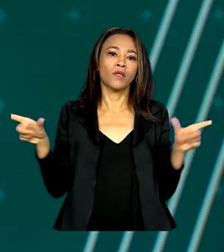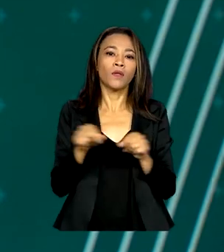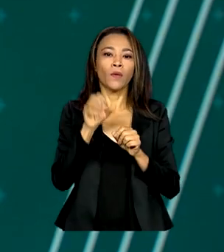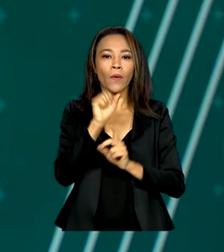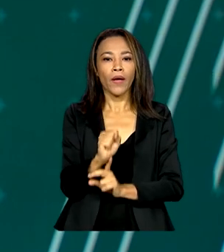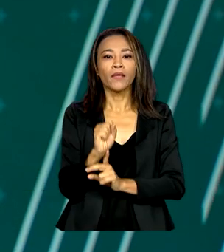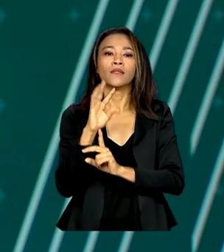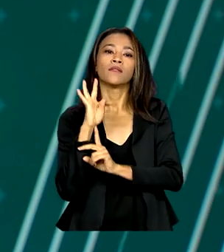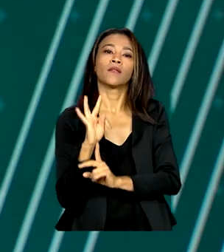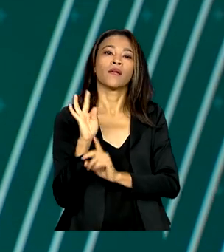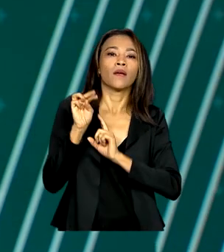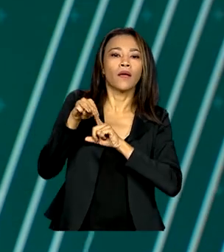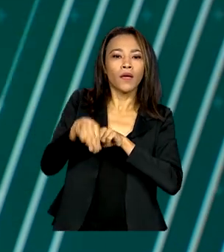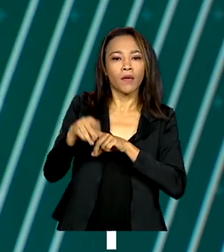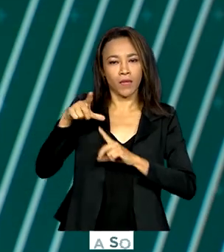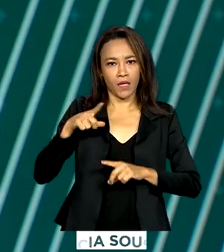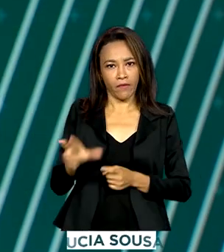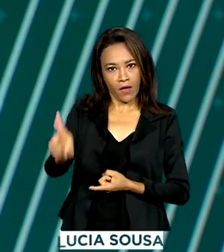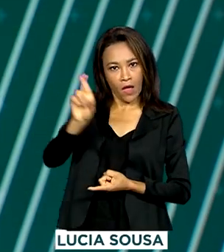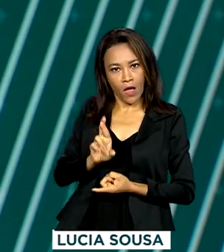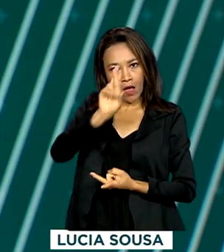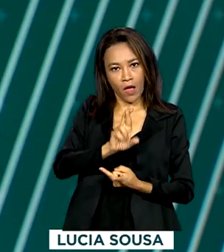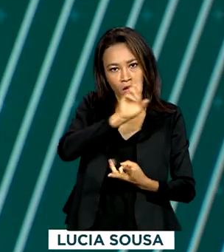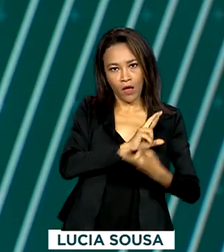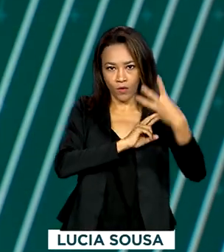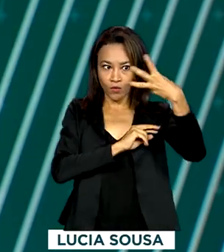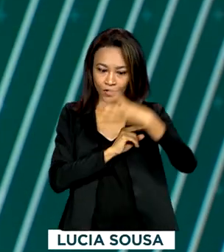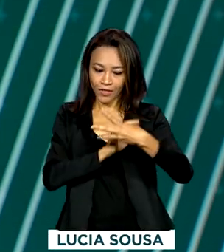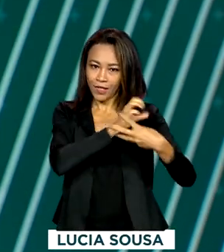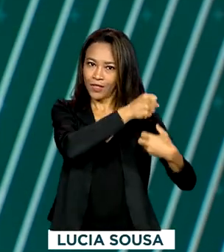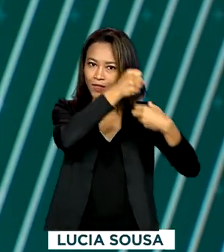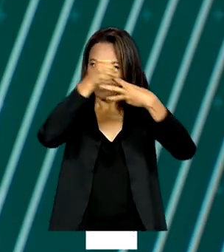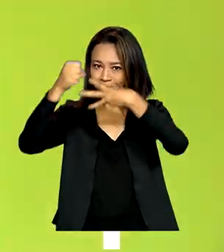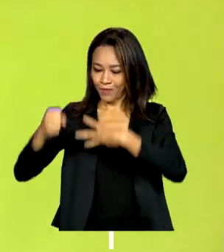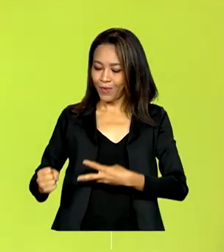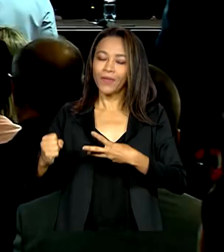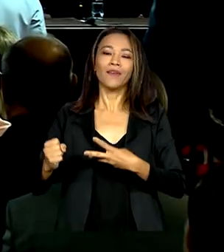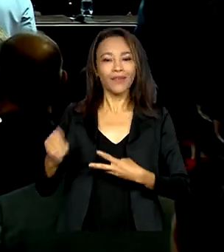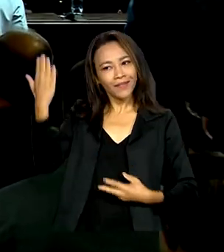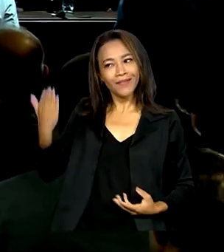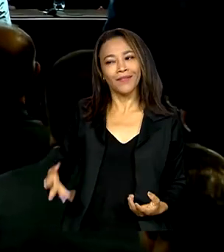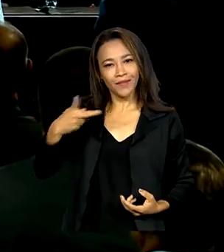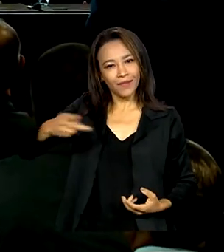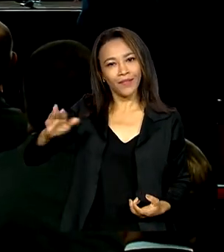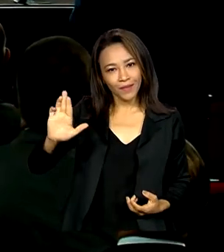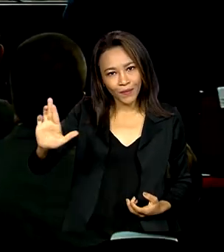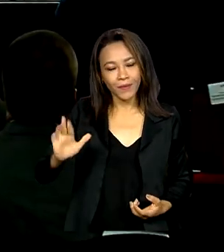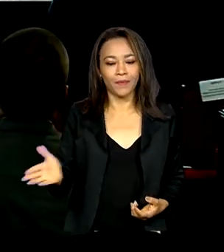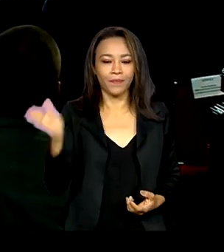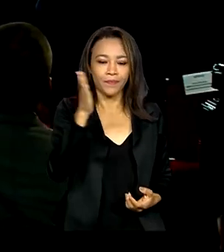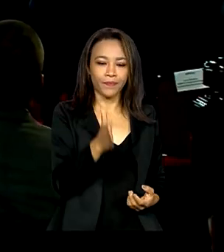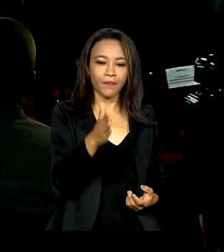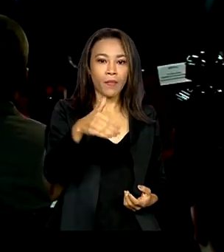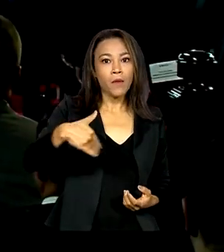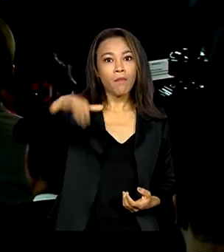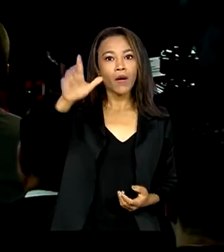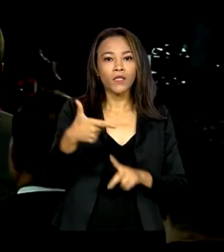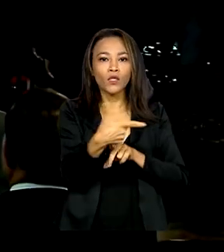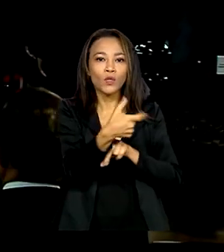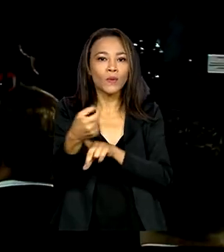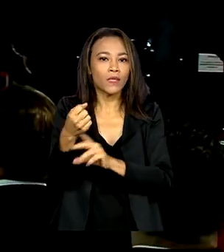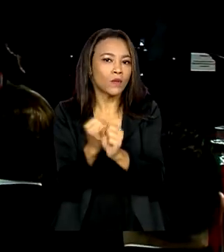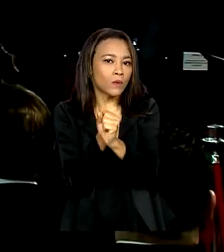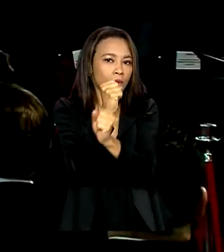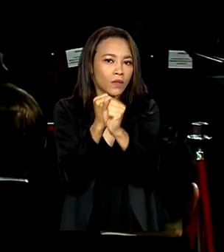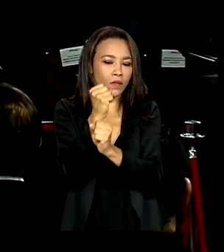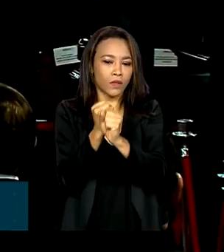cerimônia contou com representantes dos três poderes, entre eles o presidente Lula. Com mais de 200 anos, a